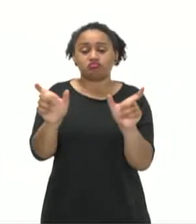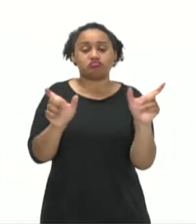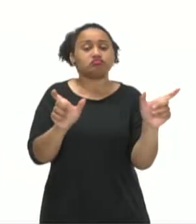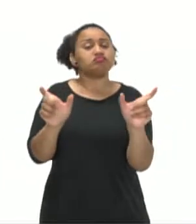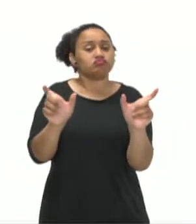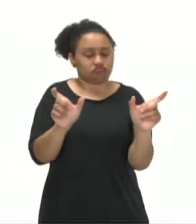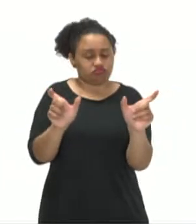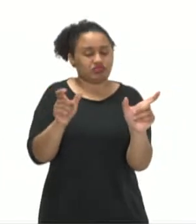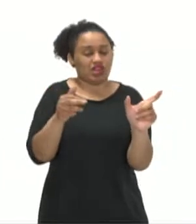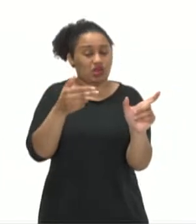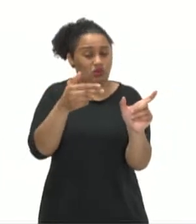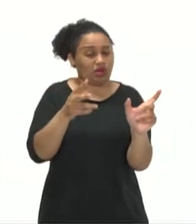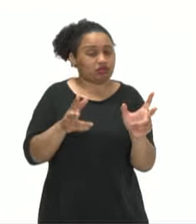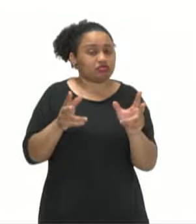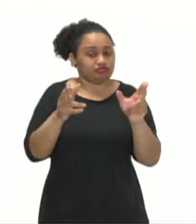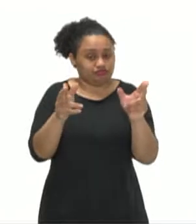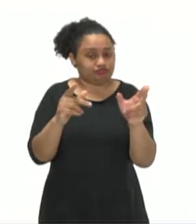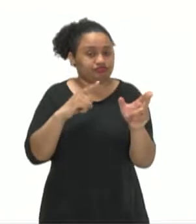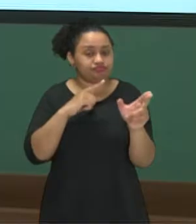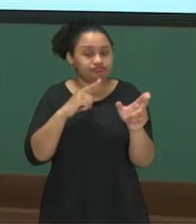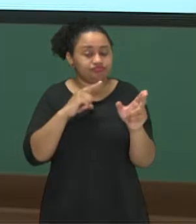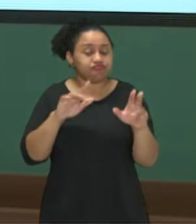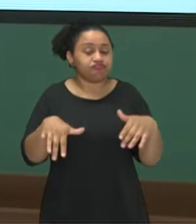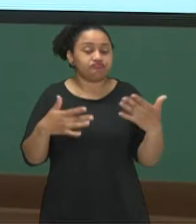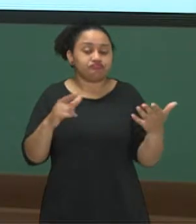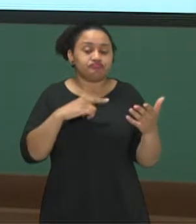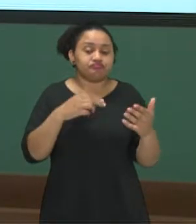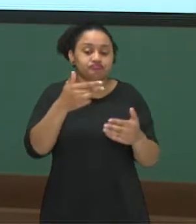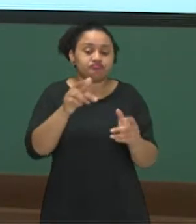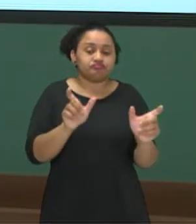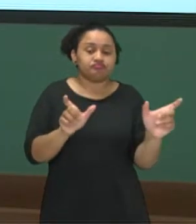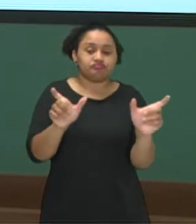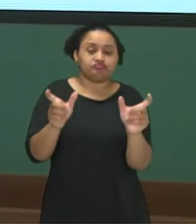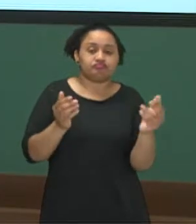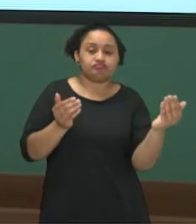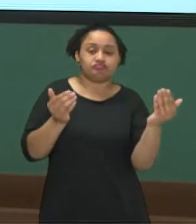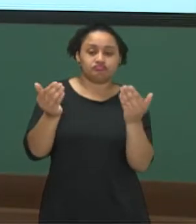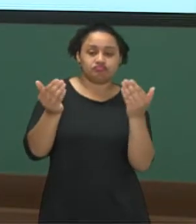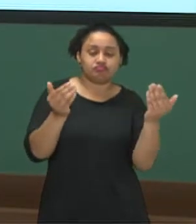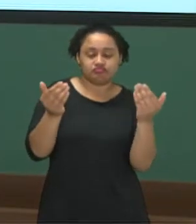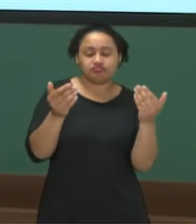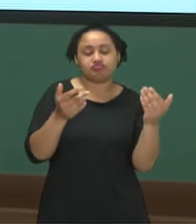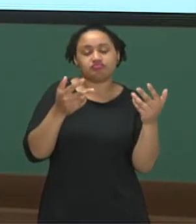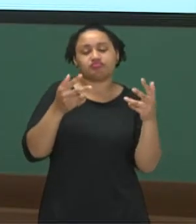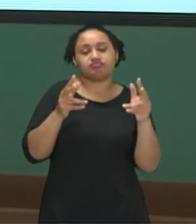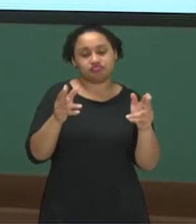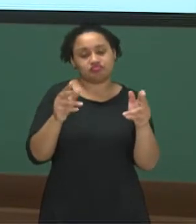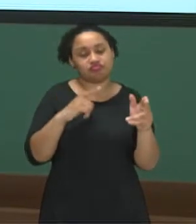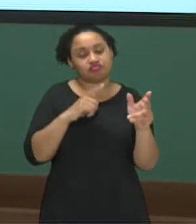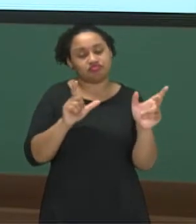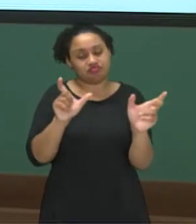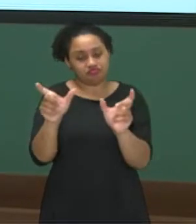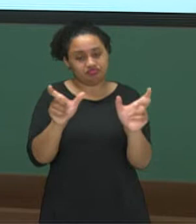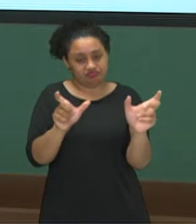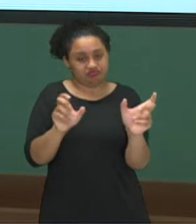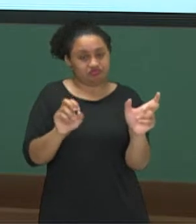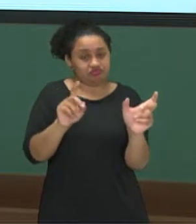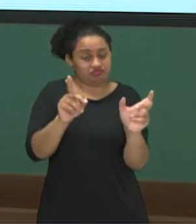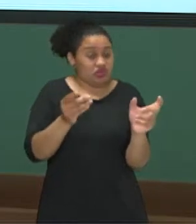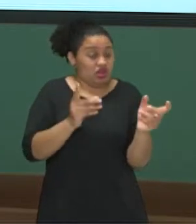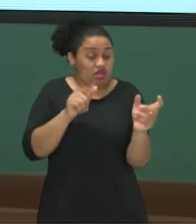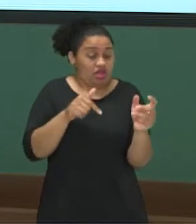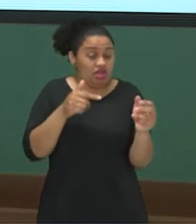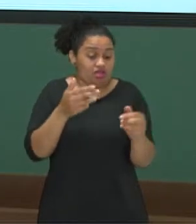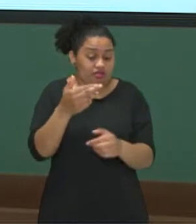expressões algébricas. Então, eu tenho uma igualdade, uma comparação de duas partes, tá? Porque uma